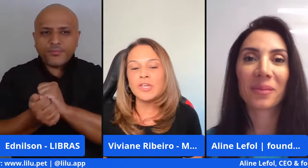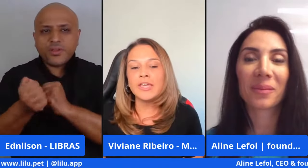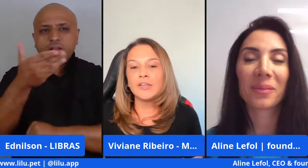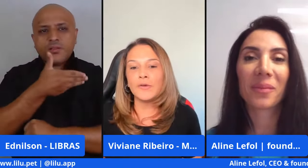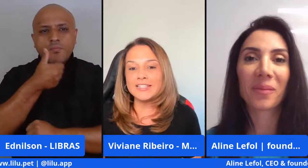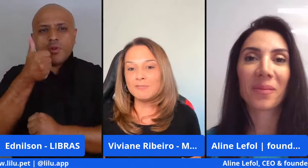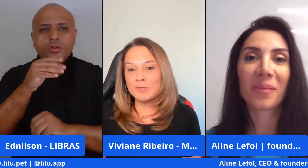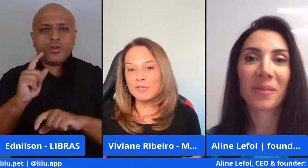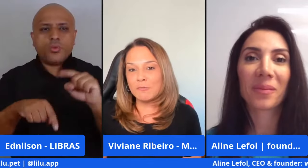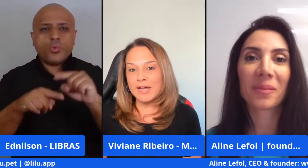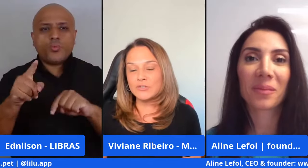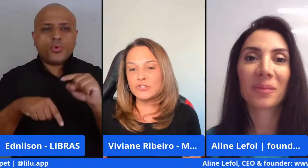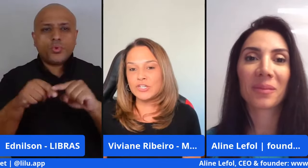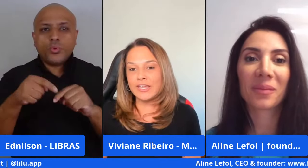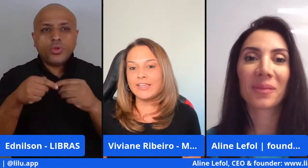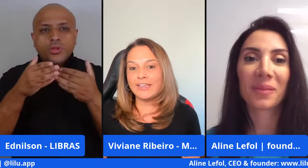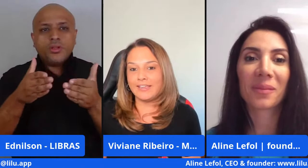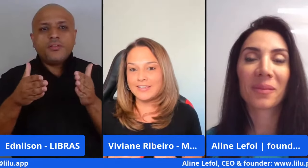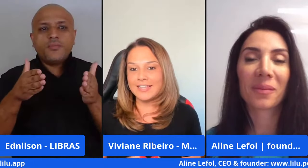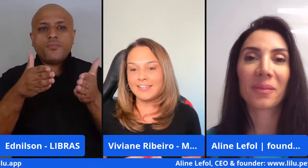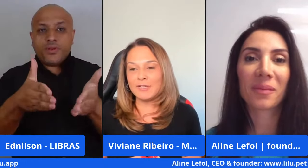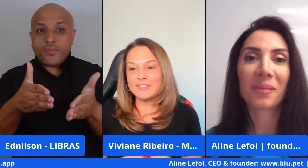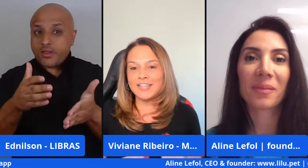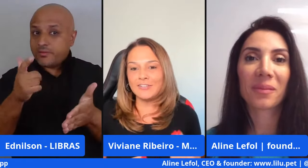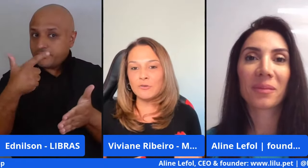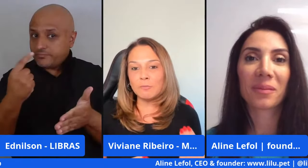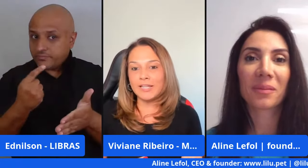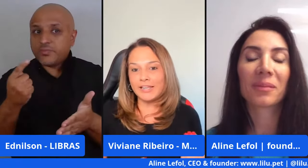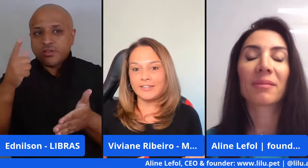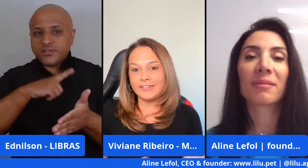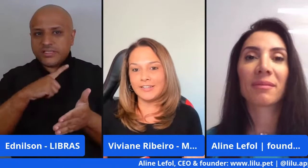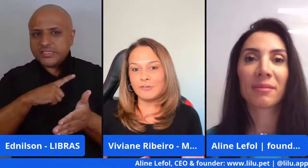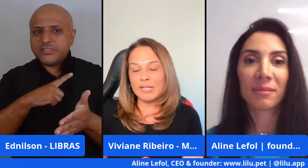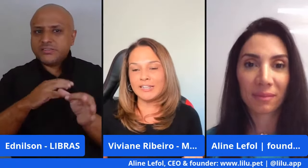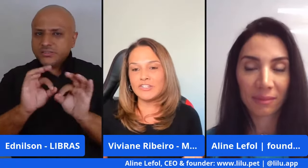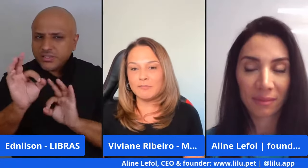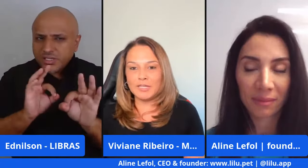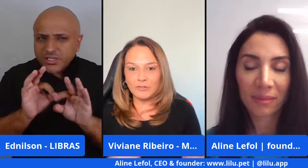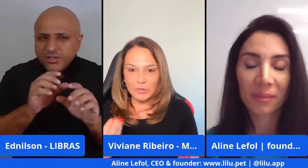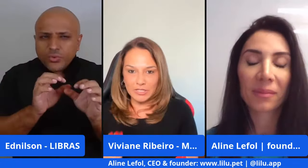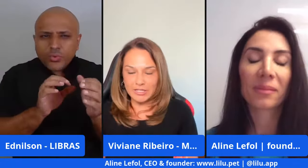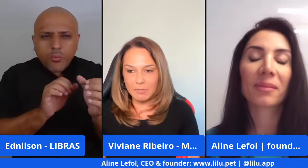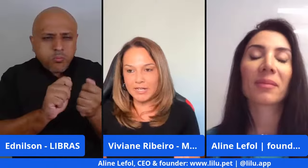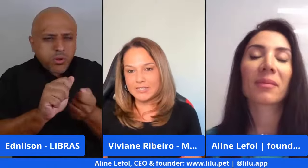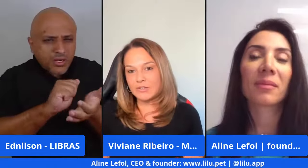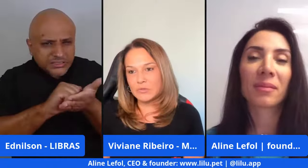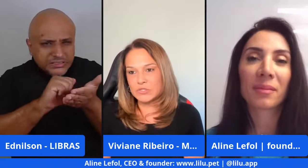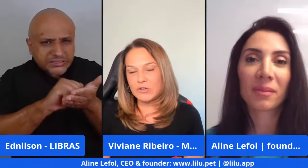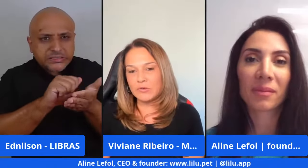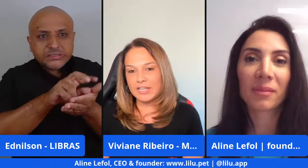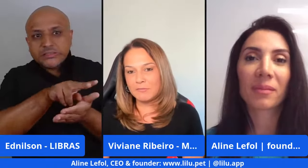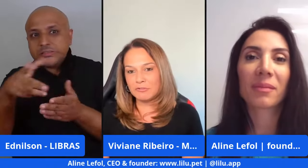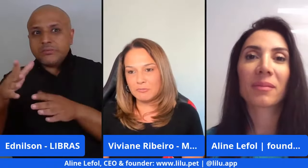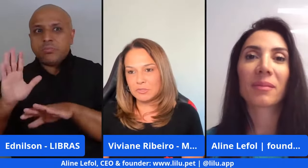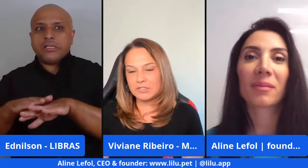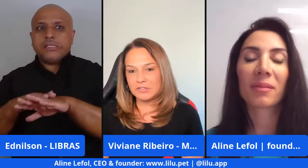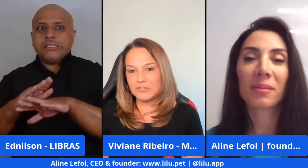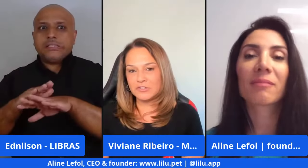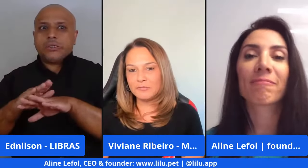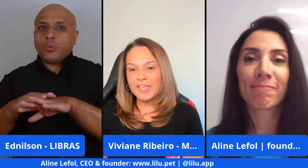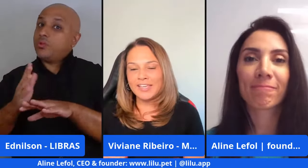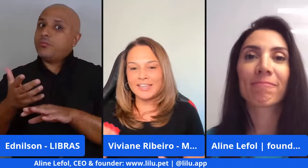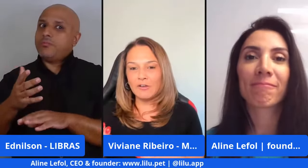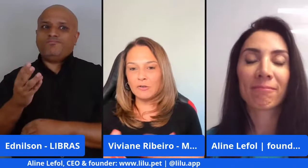produto. Então, esse primeiro passo de, exatamente, sair do planning, né? Do planejamento e ir para a execução, ele é muito